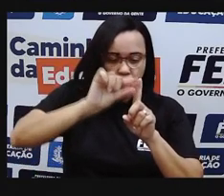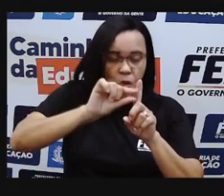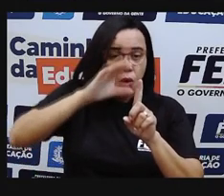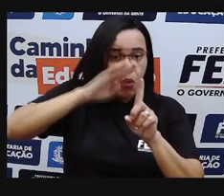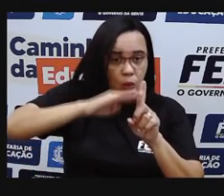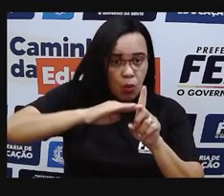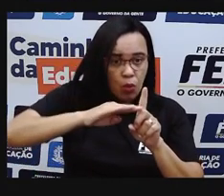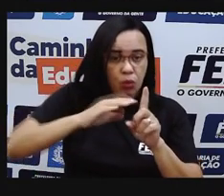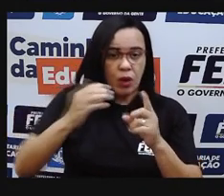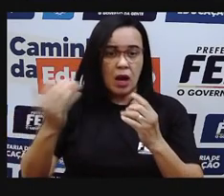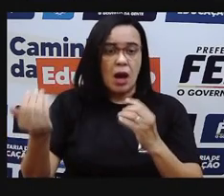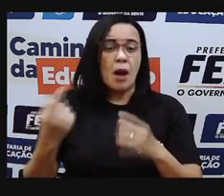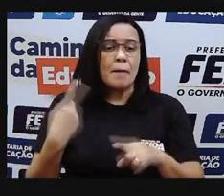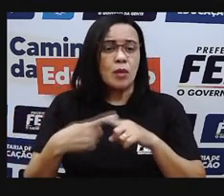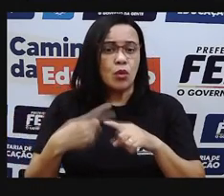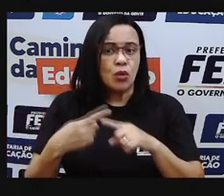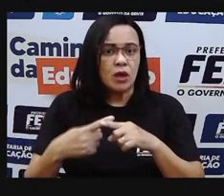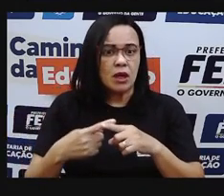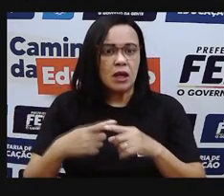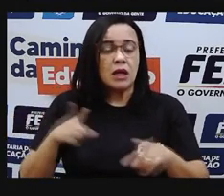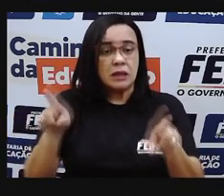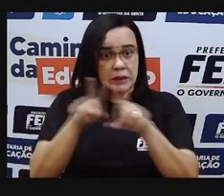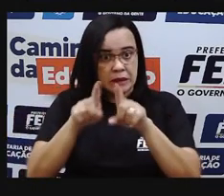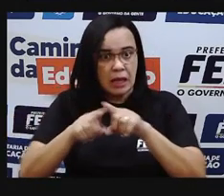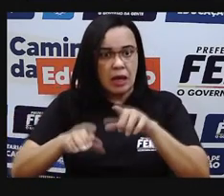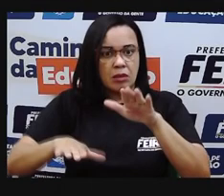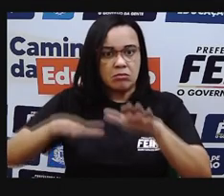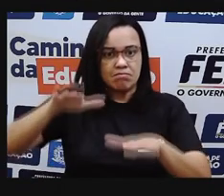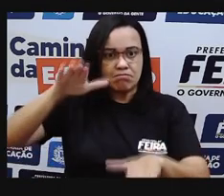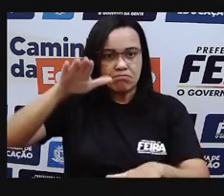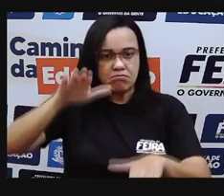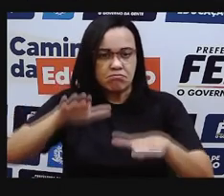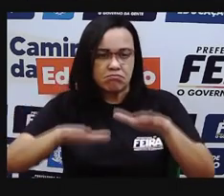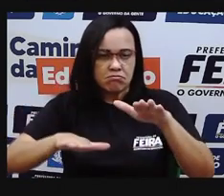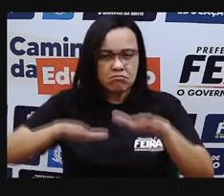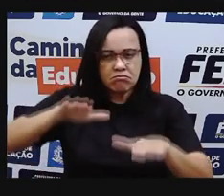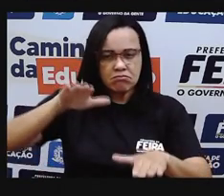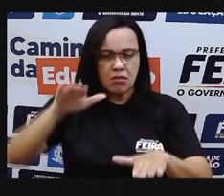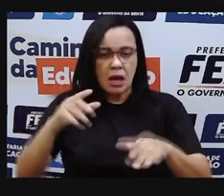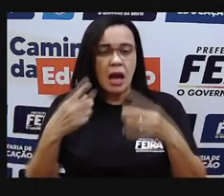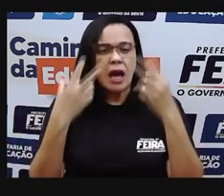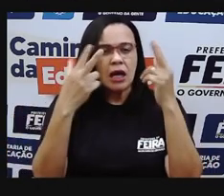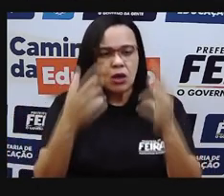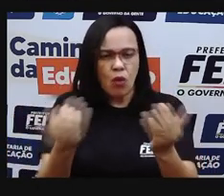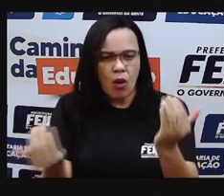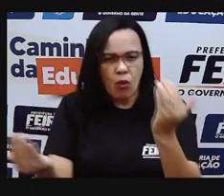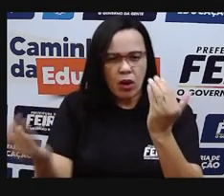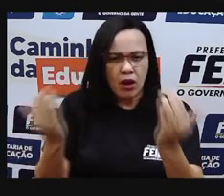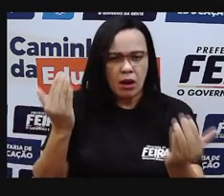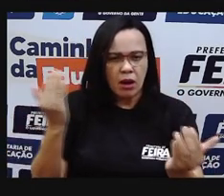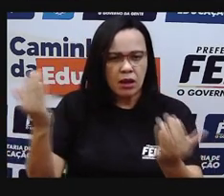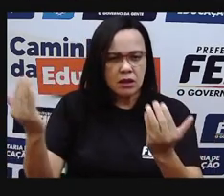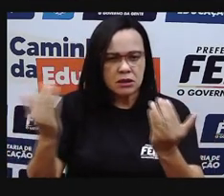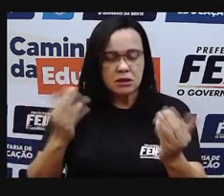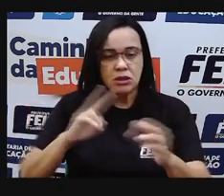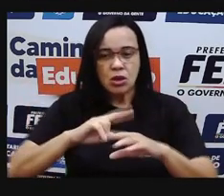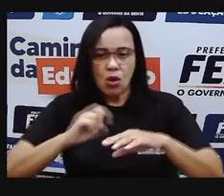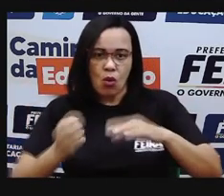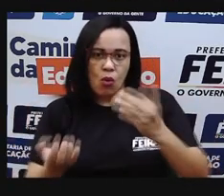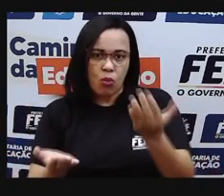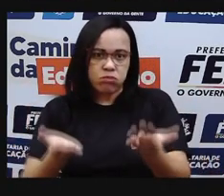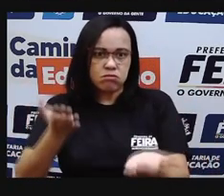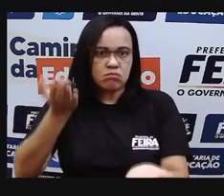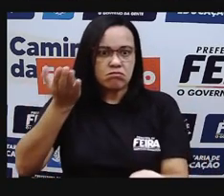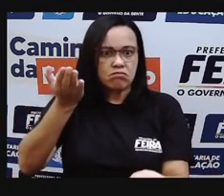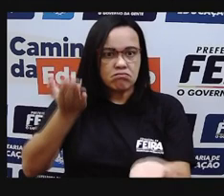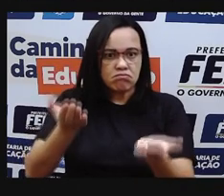E não é assim por conta dessa incidência solar, certo? Essa luz solar, ela é importante, mas a